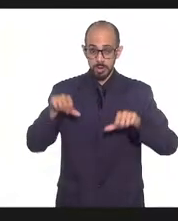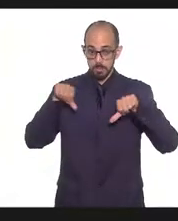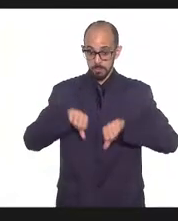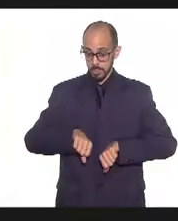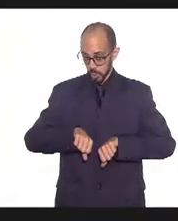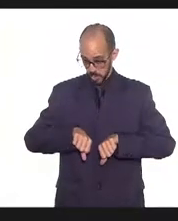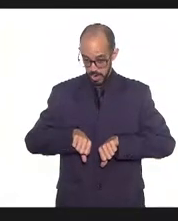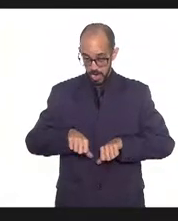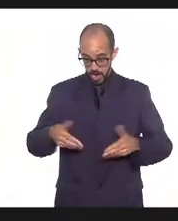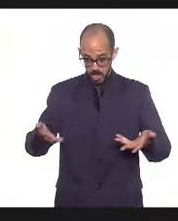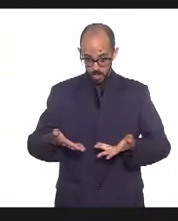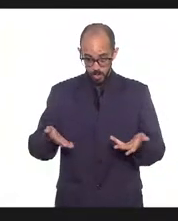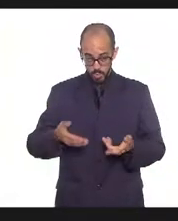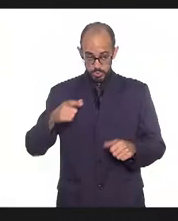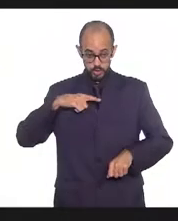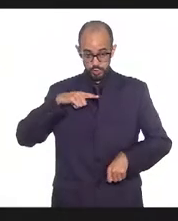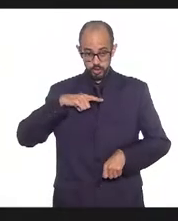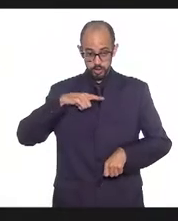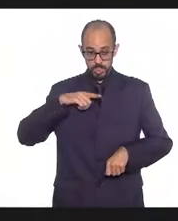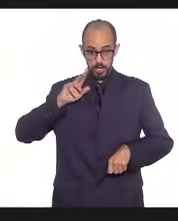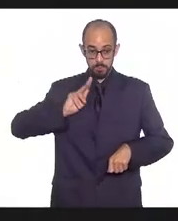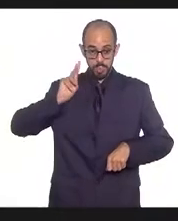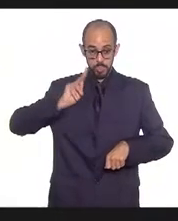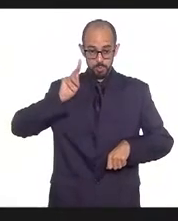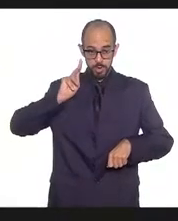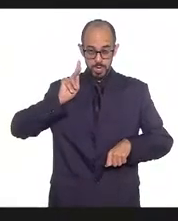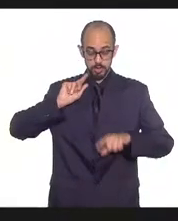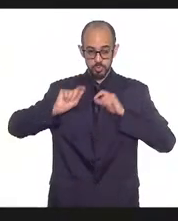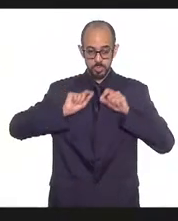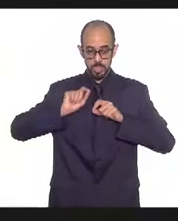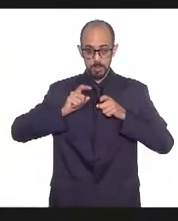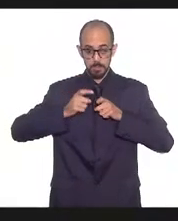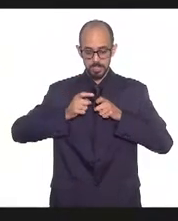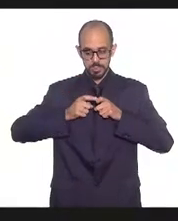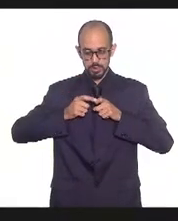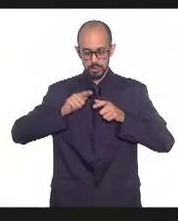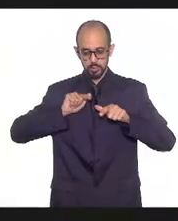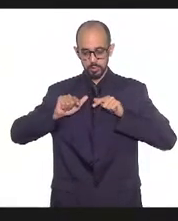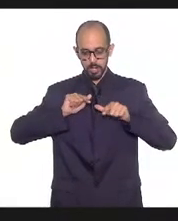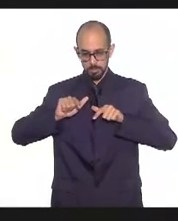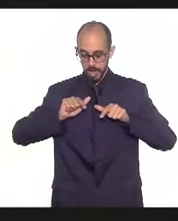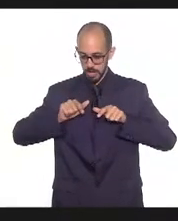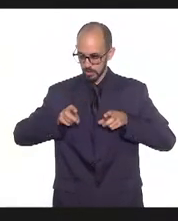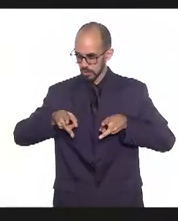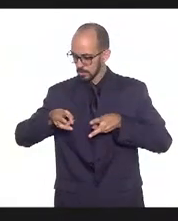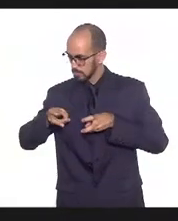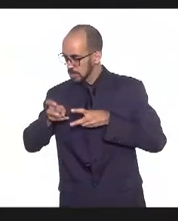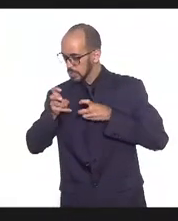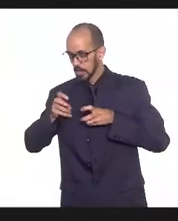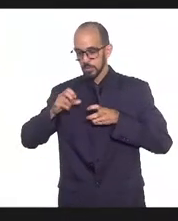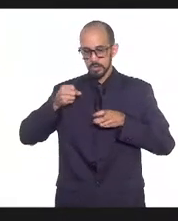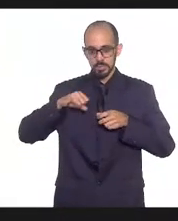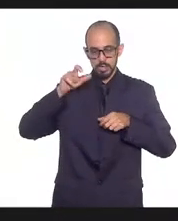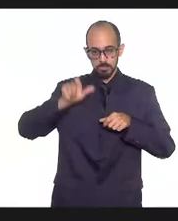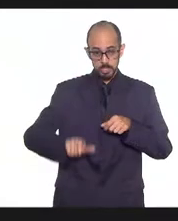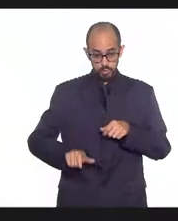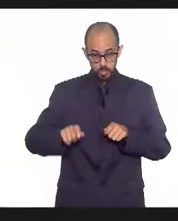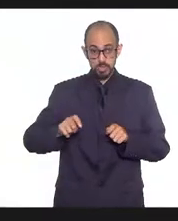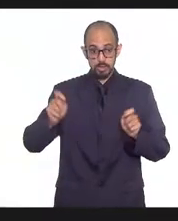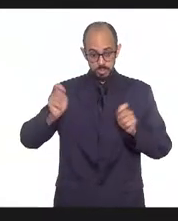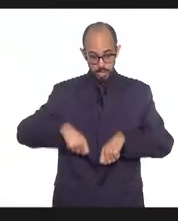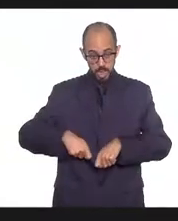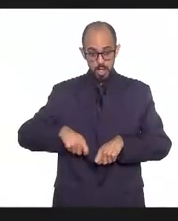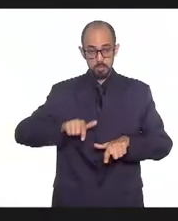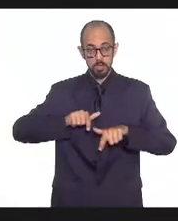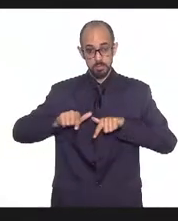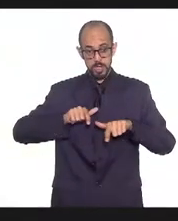a Petrobras na medicina do trabalho, a medicina do trabalho afere se as pessoas estão aptas para desenvolver suas atividades no trabalho. Se